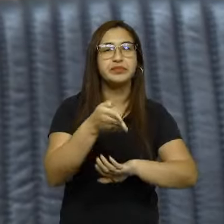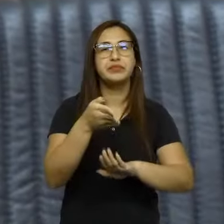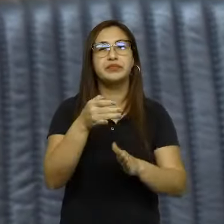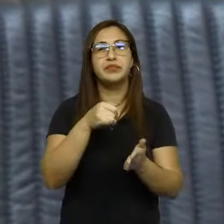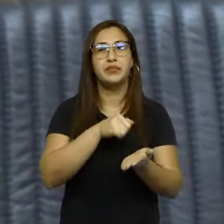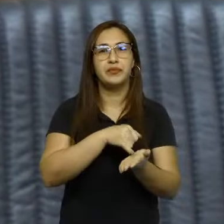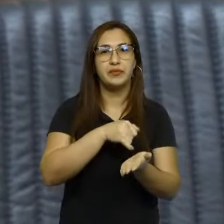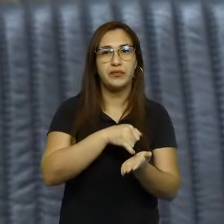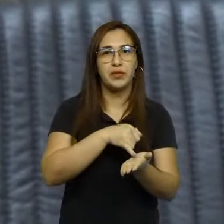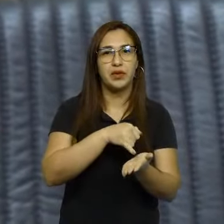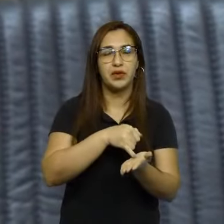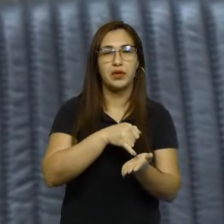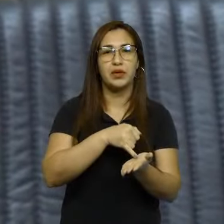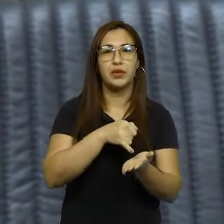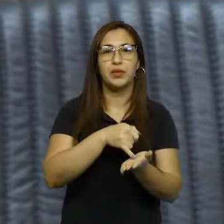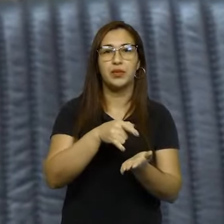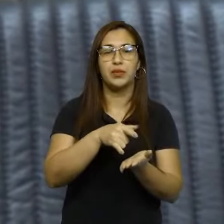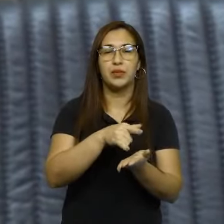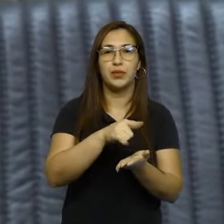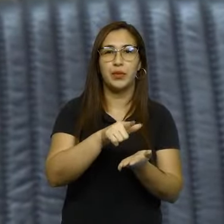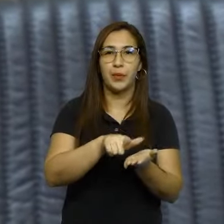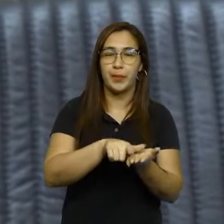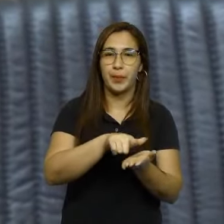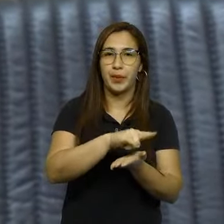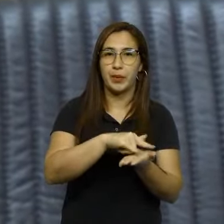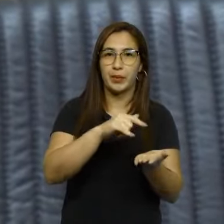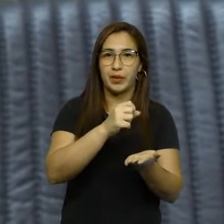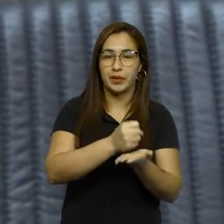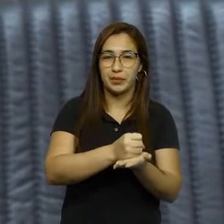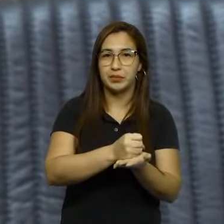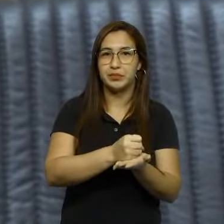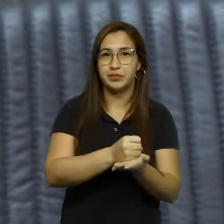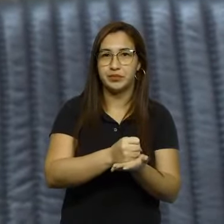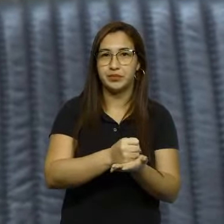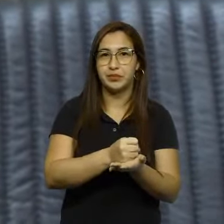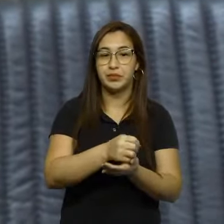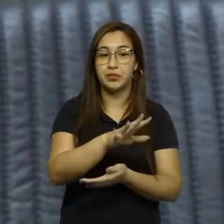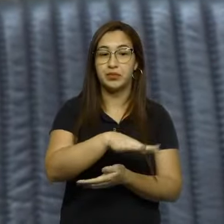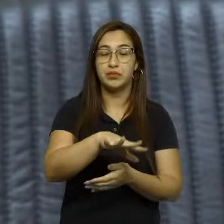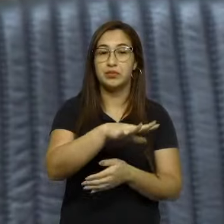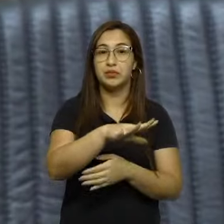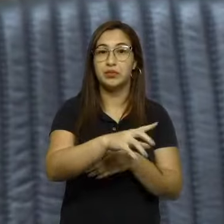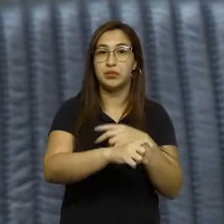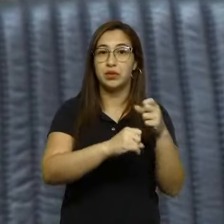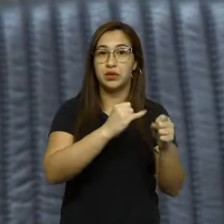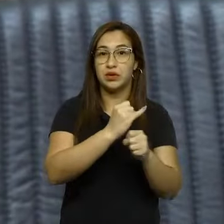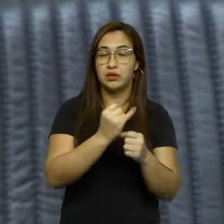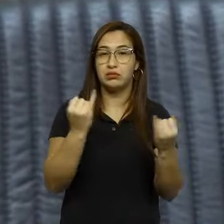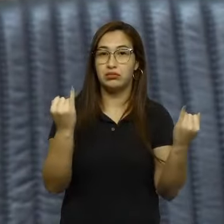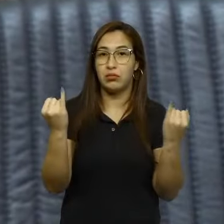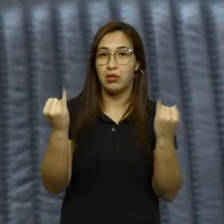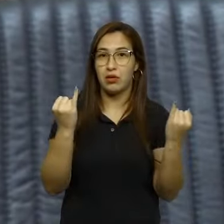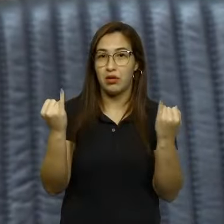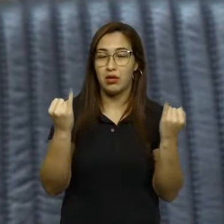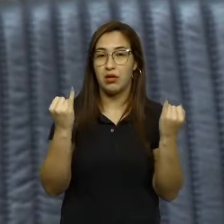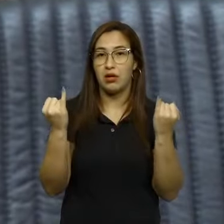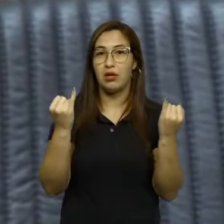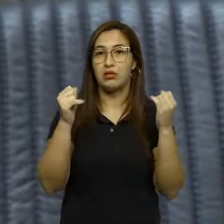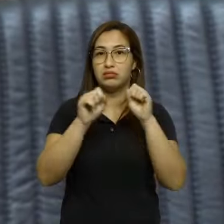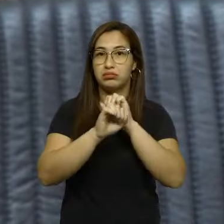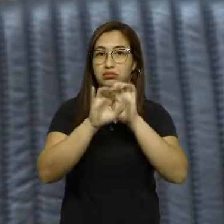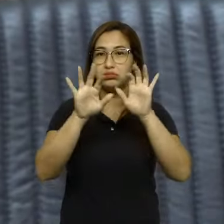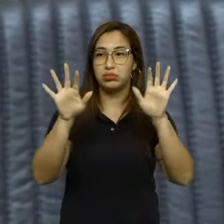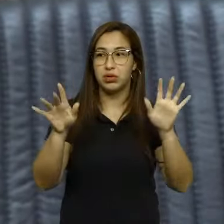eletrônicas devem ocorrer nesse ambiente eletrônico de transparência dos órgãos da administração